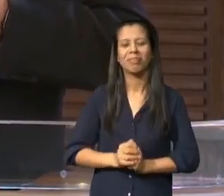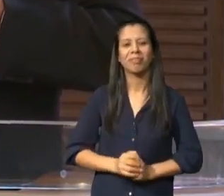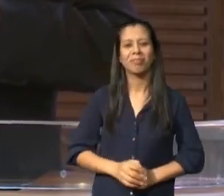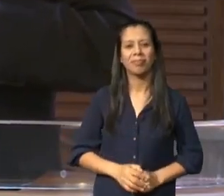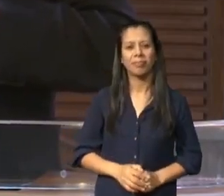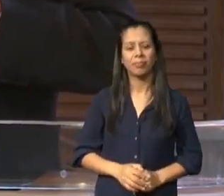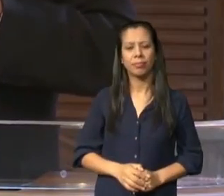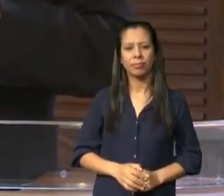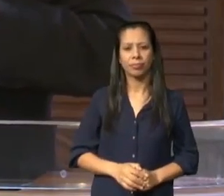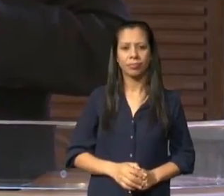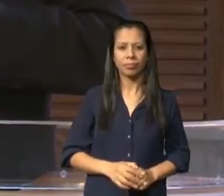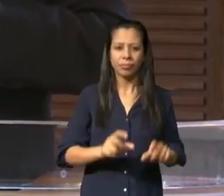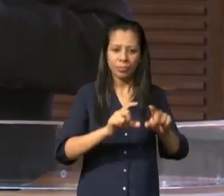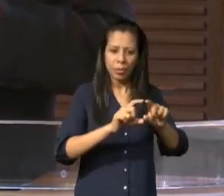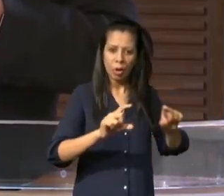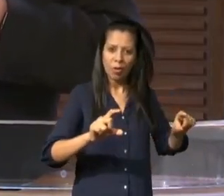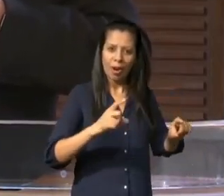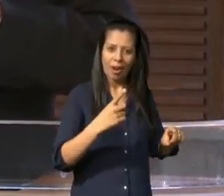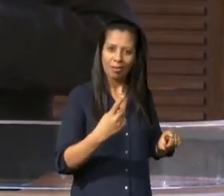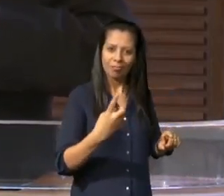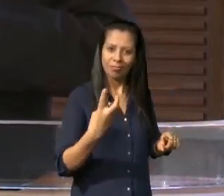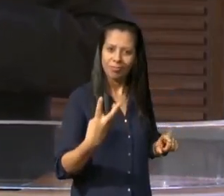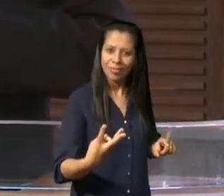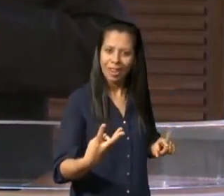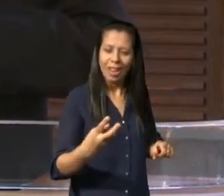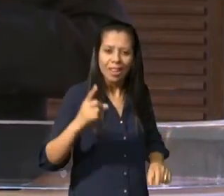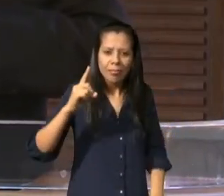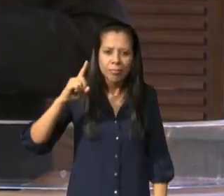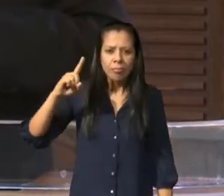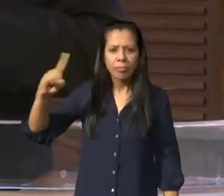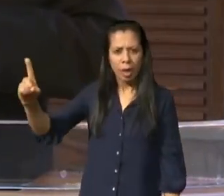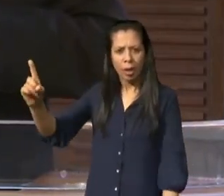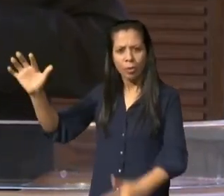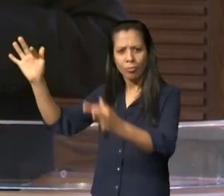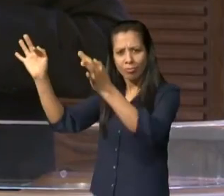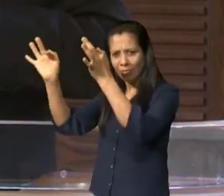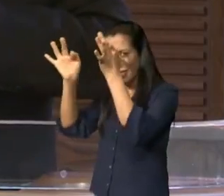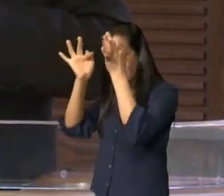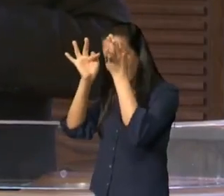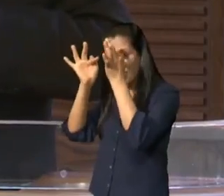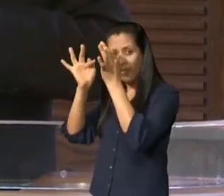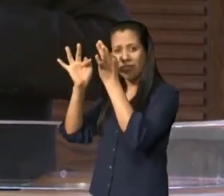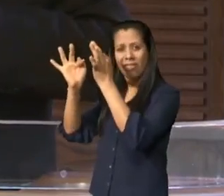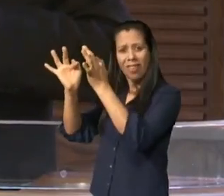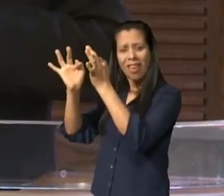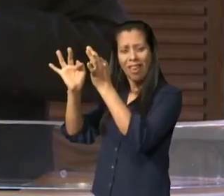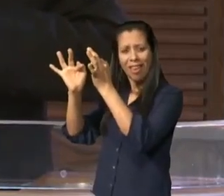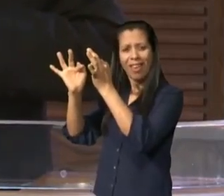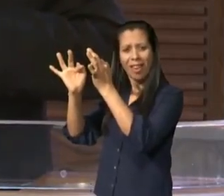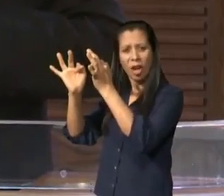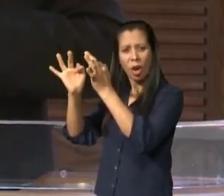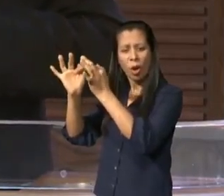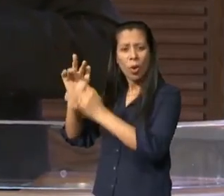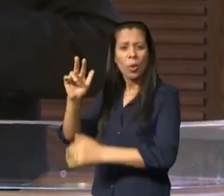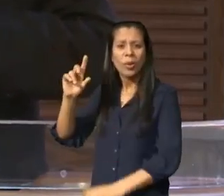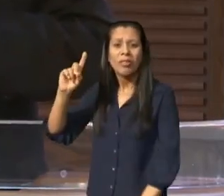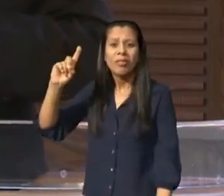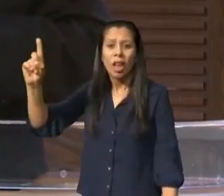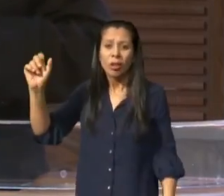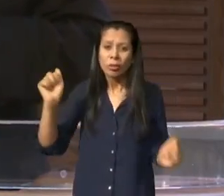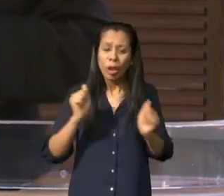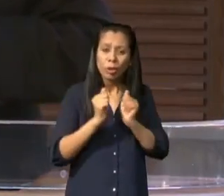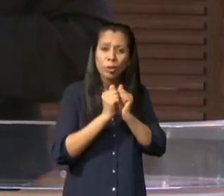Deus é fiel e não permitirá que sejais tentados além das vossas forças pelo